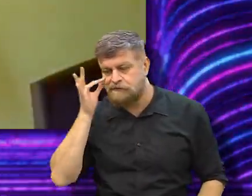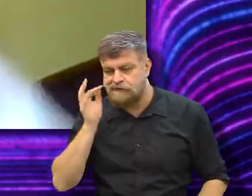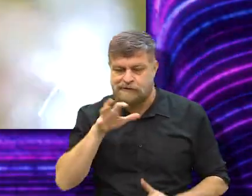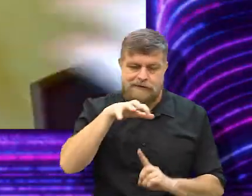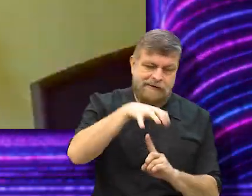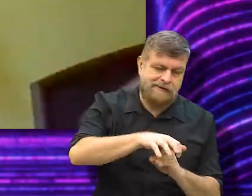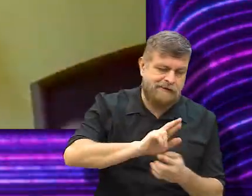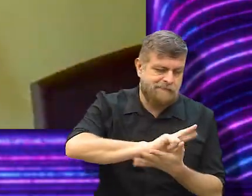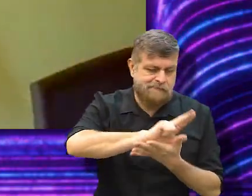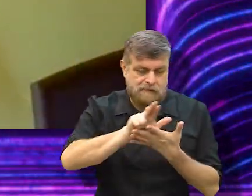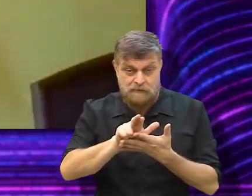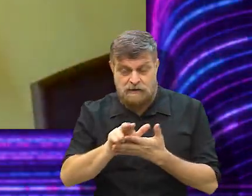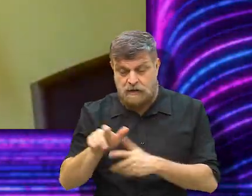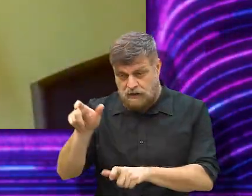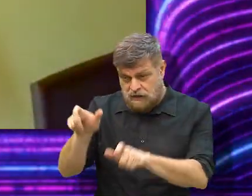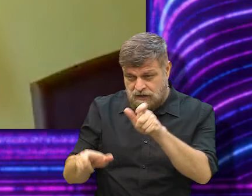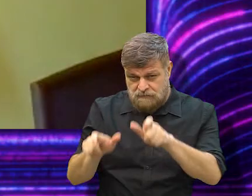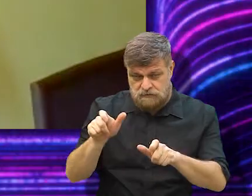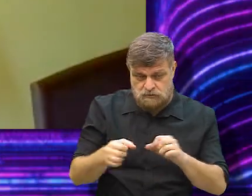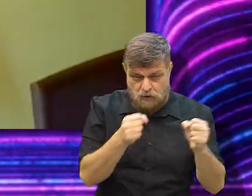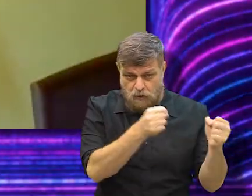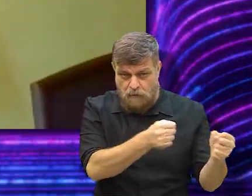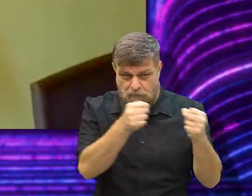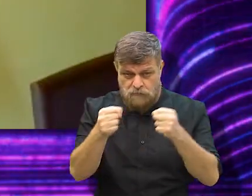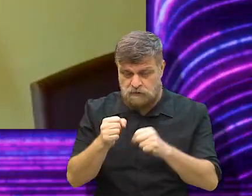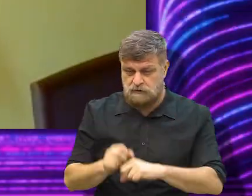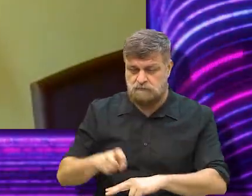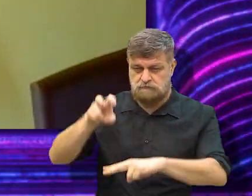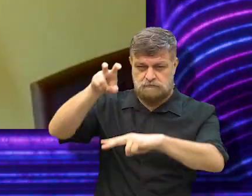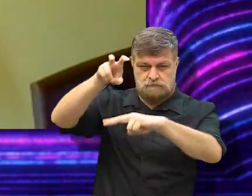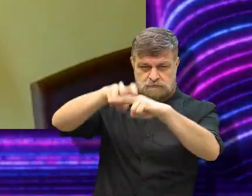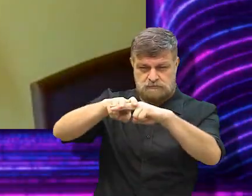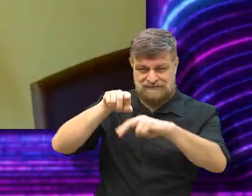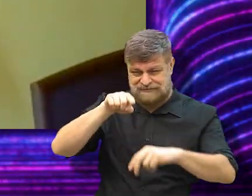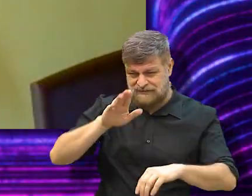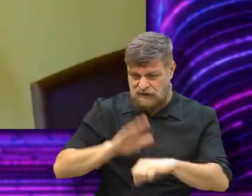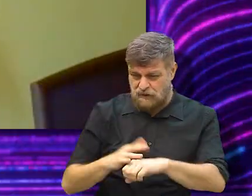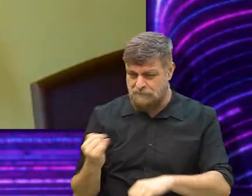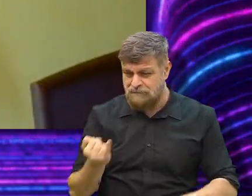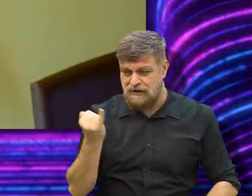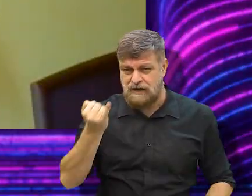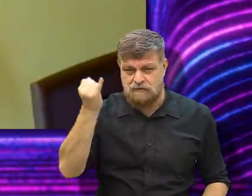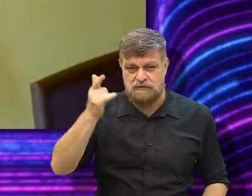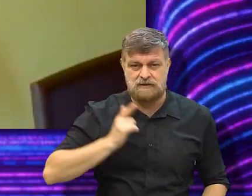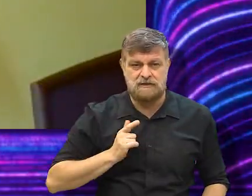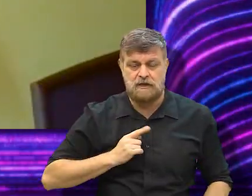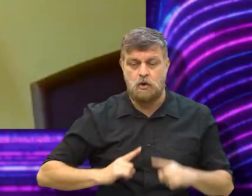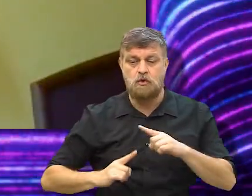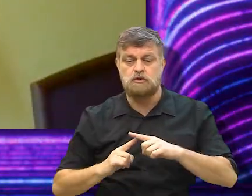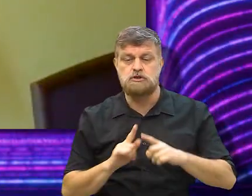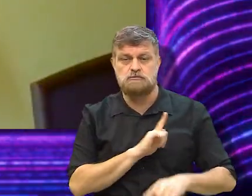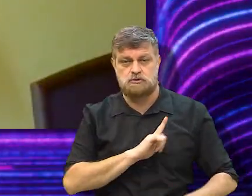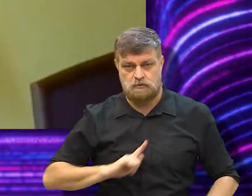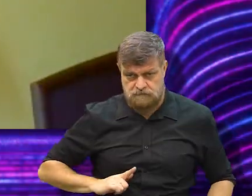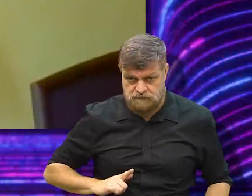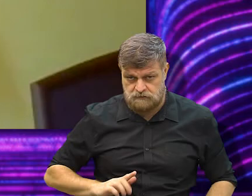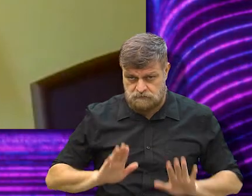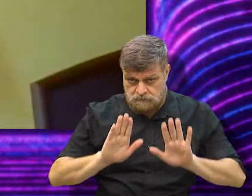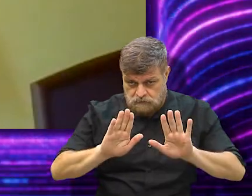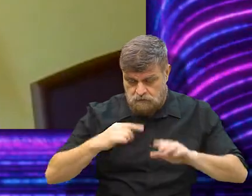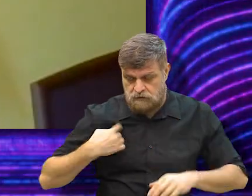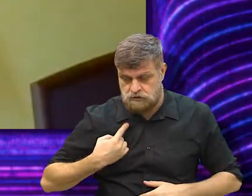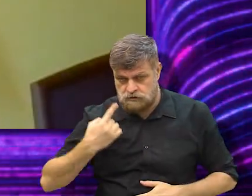presidencialismo, monarquia... Mas, assim, as pessoas que ocupam este lugar, elas são mais importantes do que o tipo de governo que você tem.